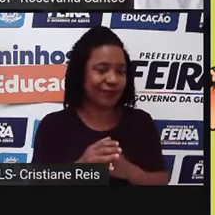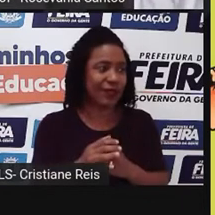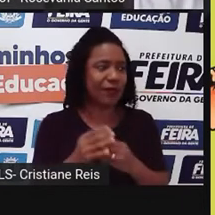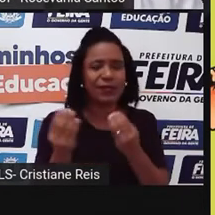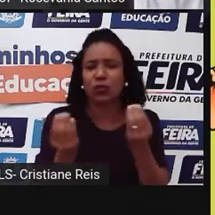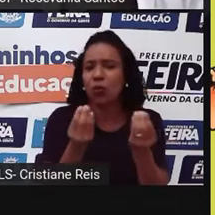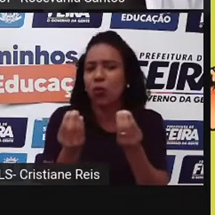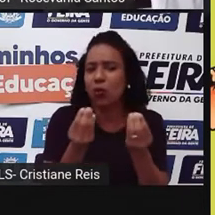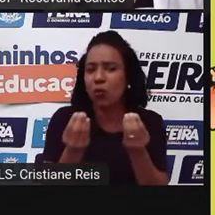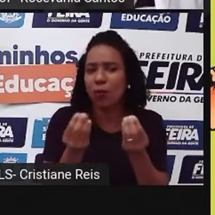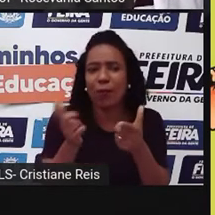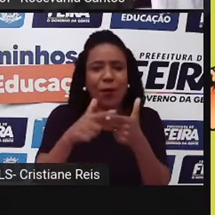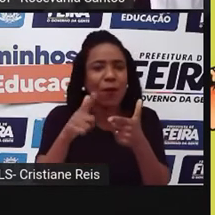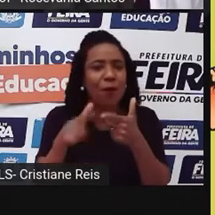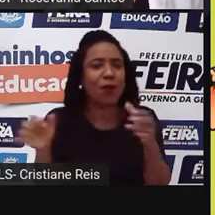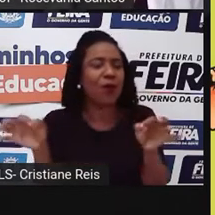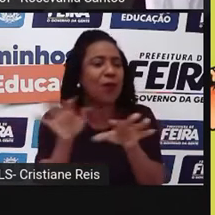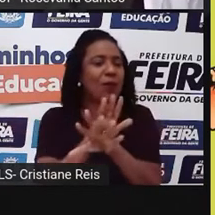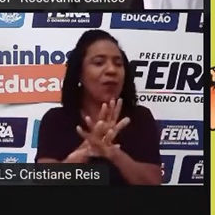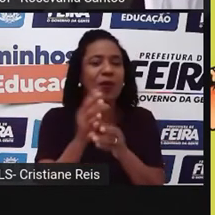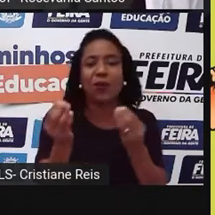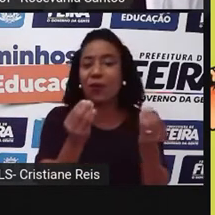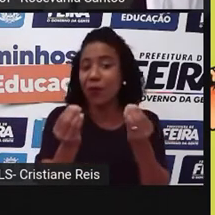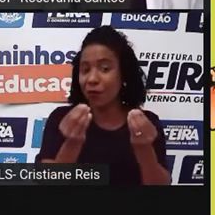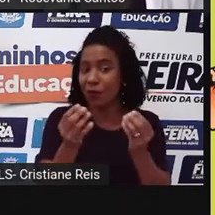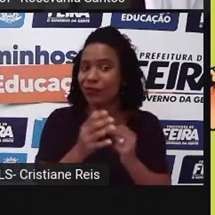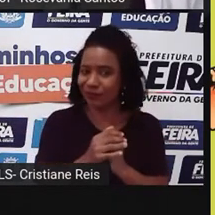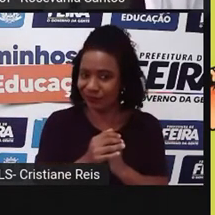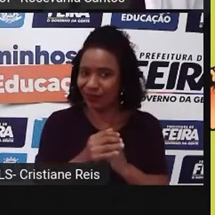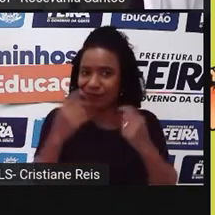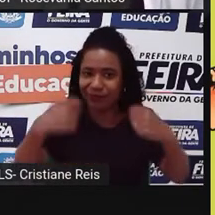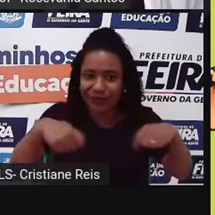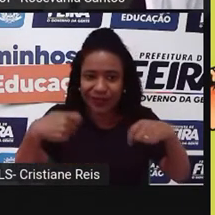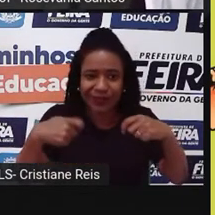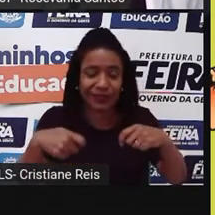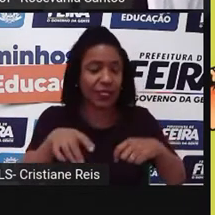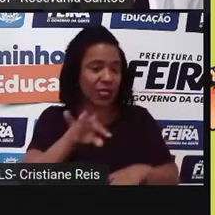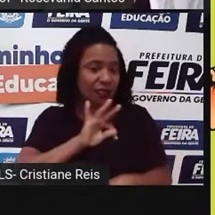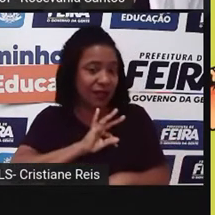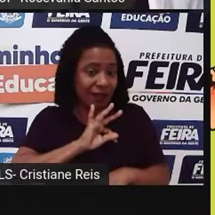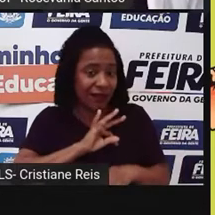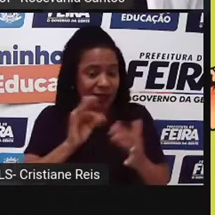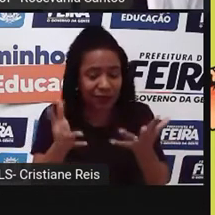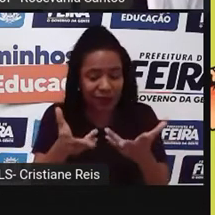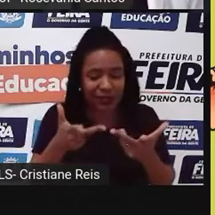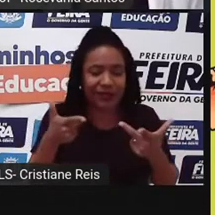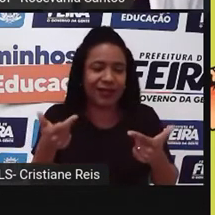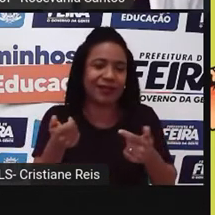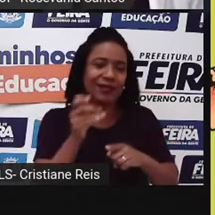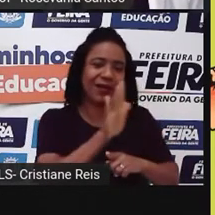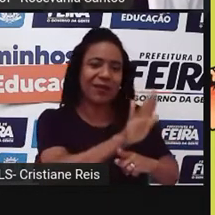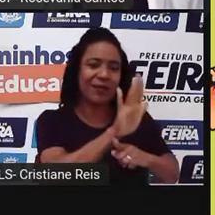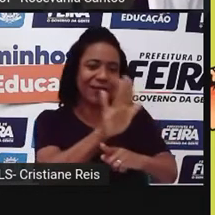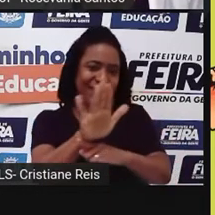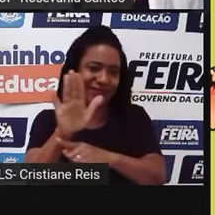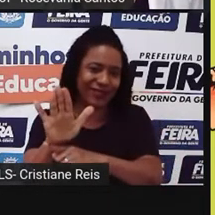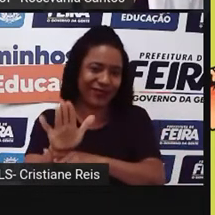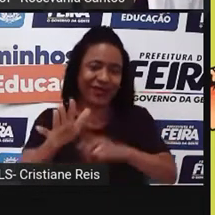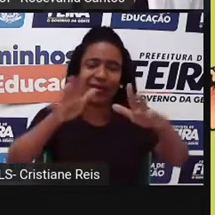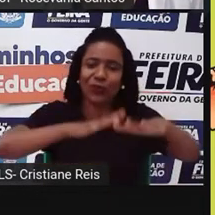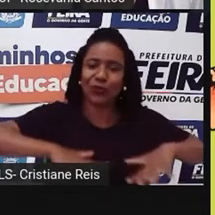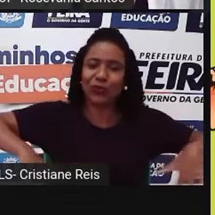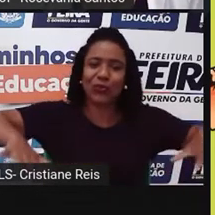sustentável, sem precisar agredir tanto o ambiente, usando técnicas mais... Bora dizer assim,